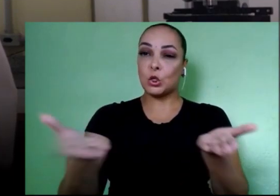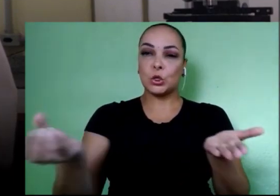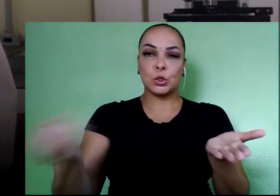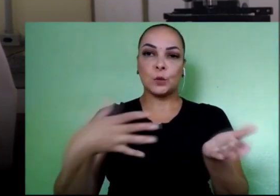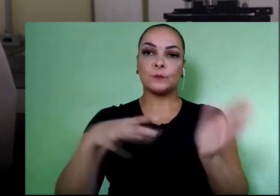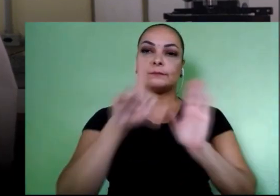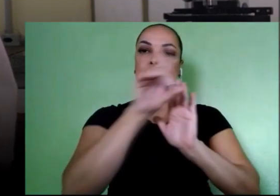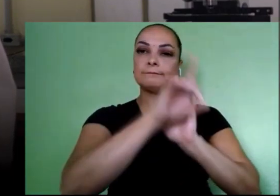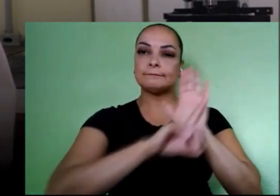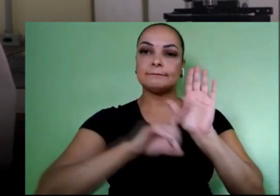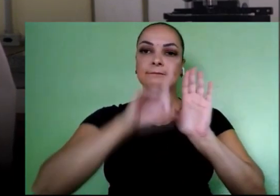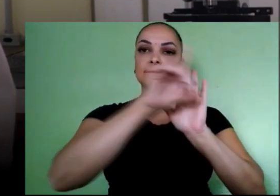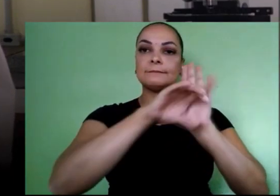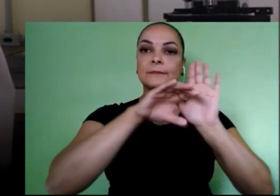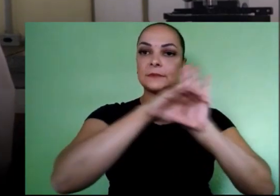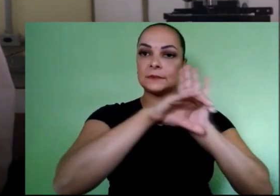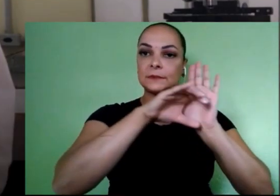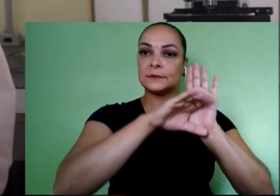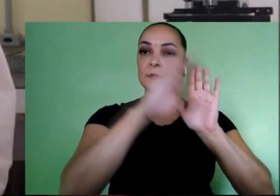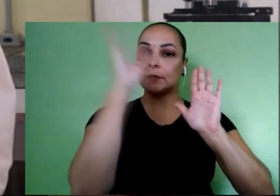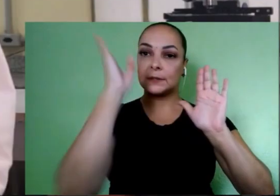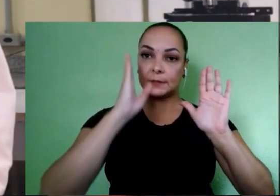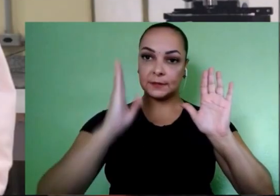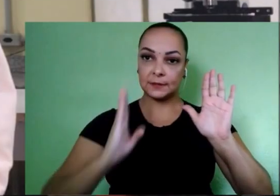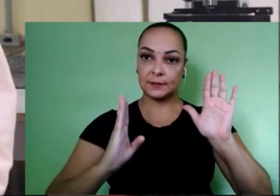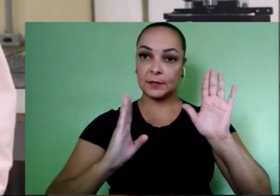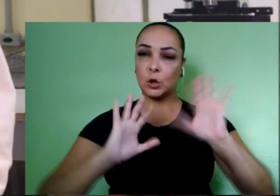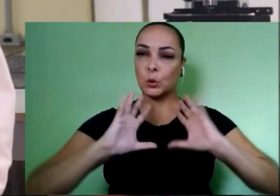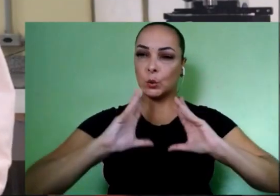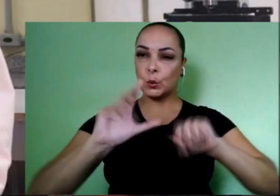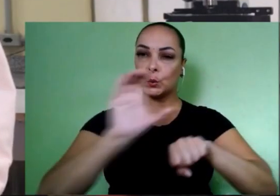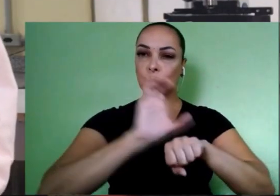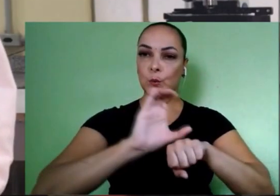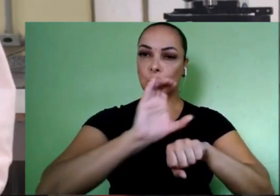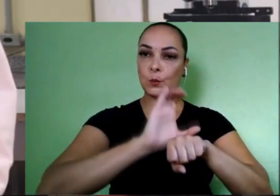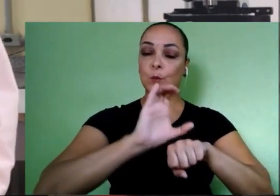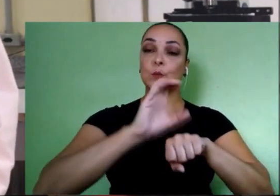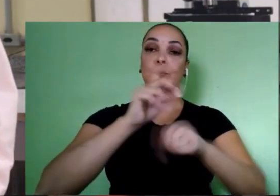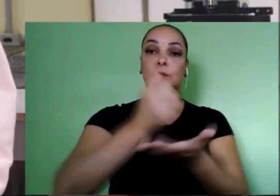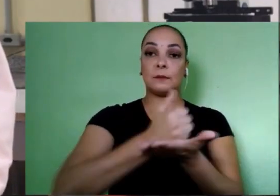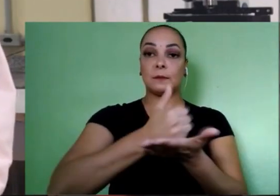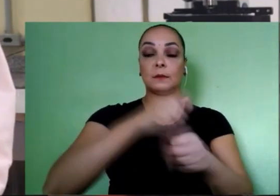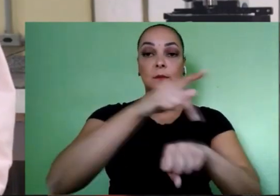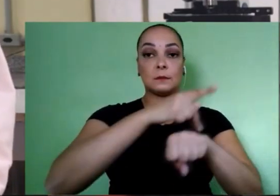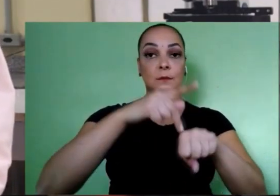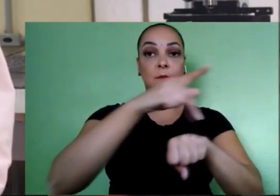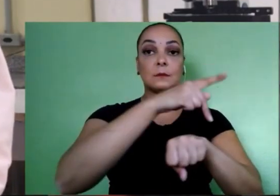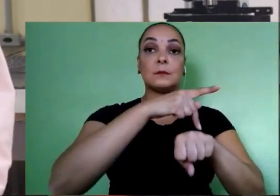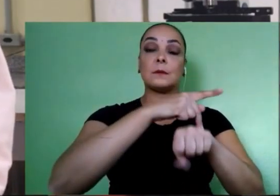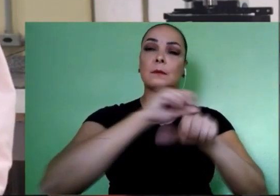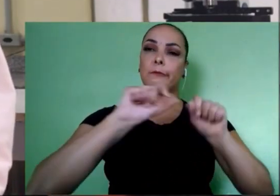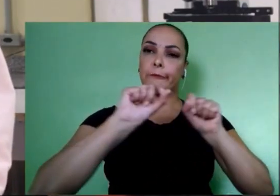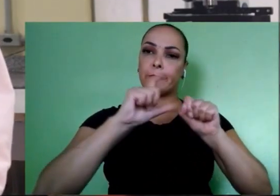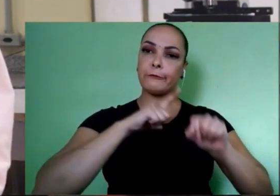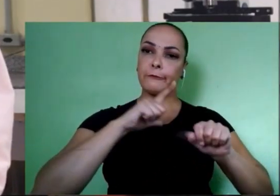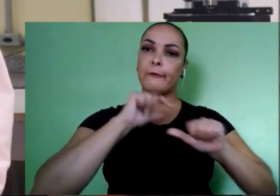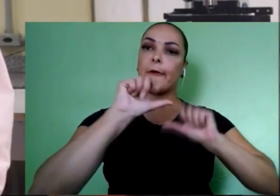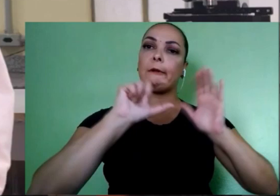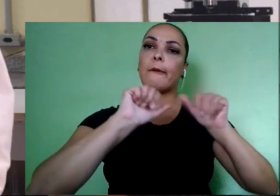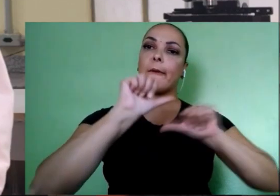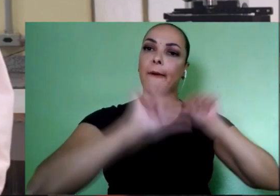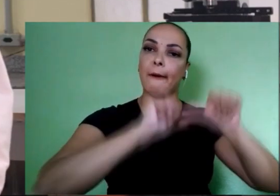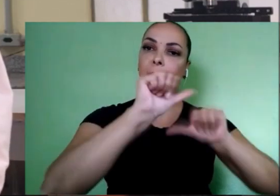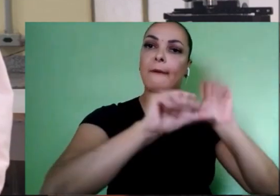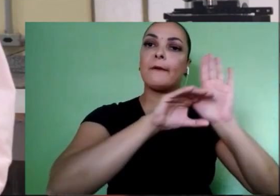Recentemente, com as novas diretrizes curriculares nacionais, todos os cursos de farmácia passaram por reformas